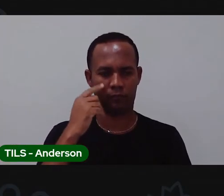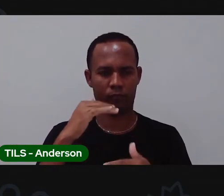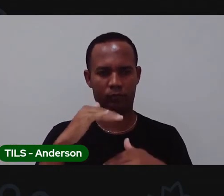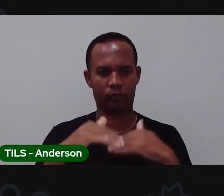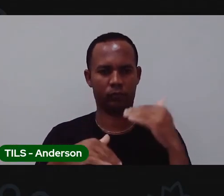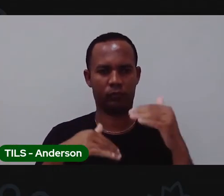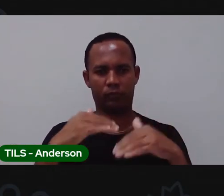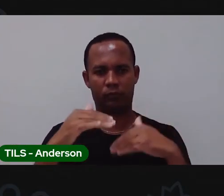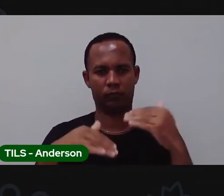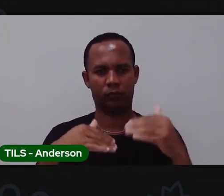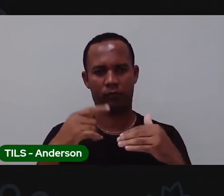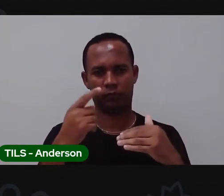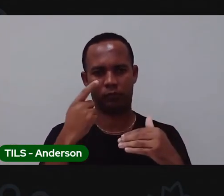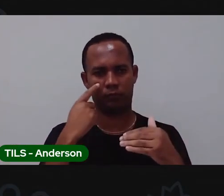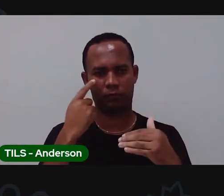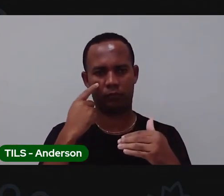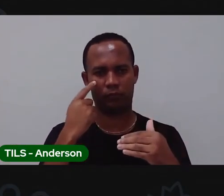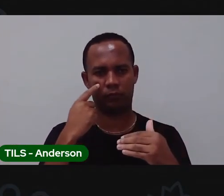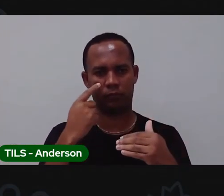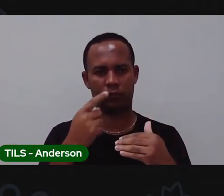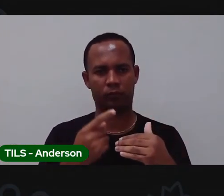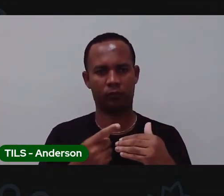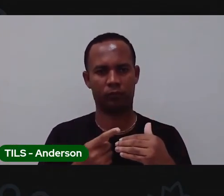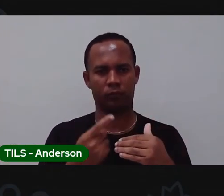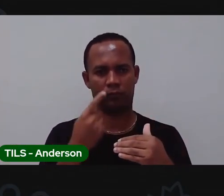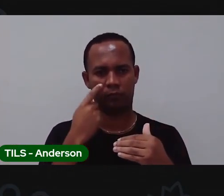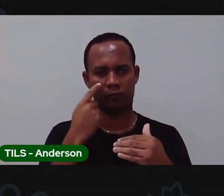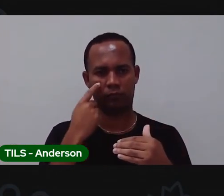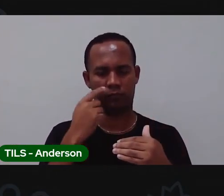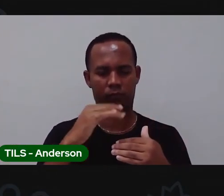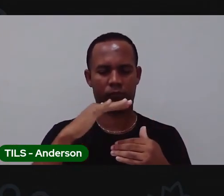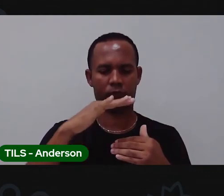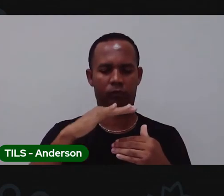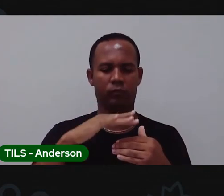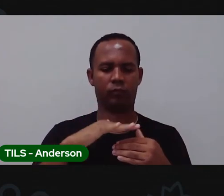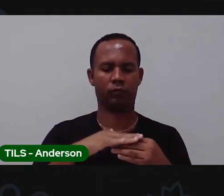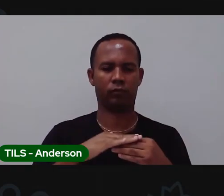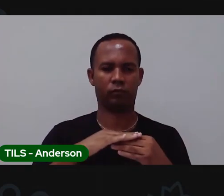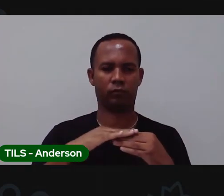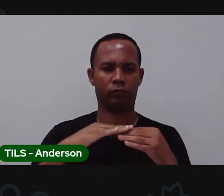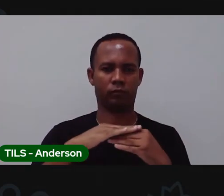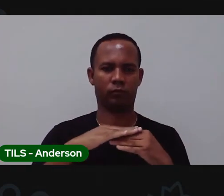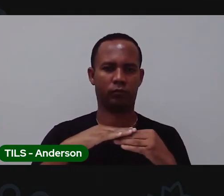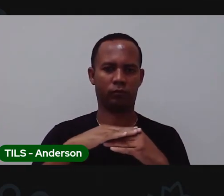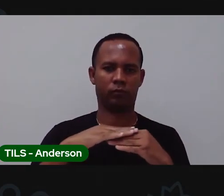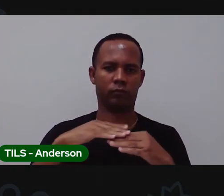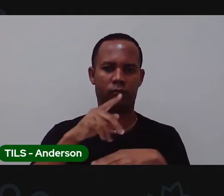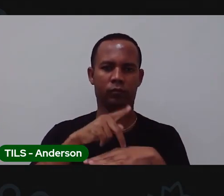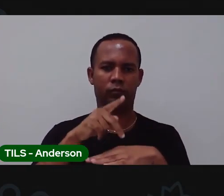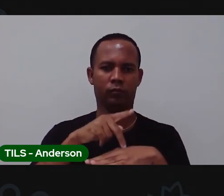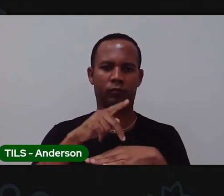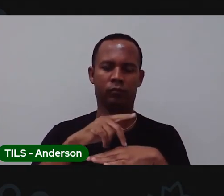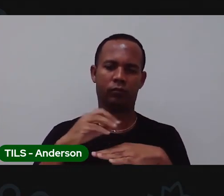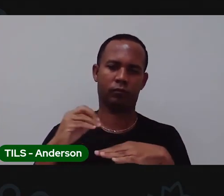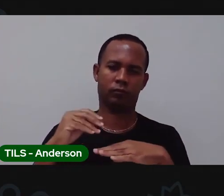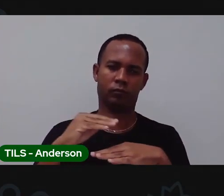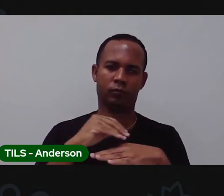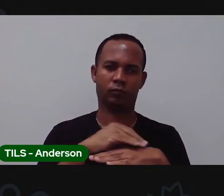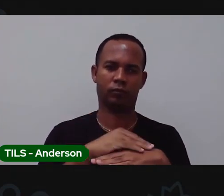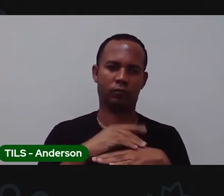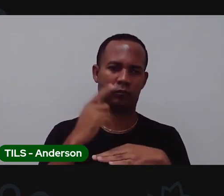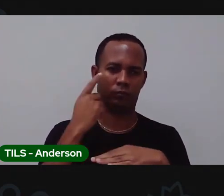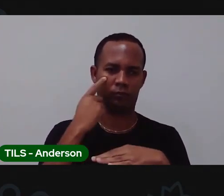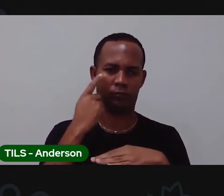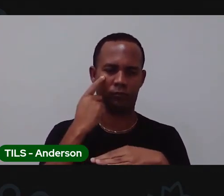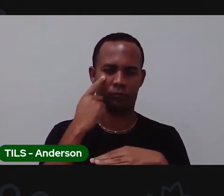passando e as partículas pesadas se vocês repararem elas ficaram aqui embaixo não me disse a decantação e aí a Pró